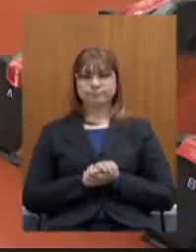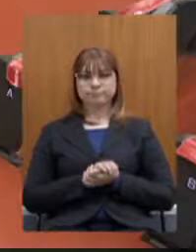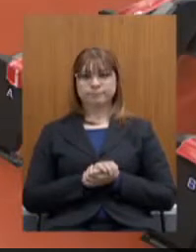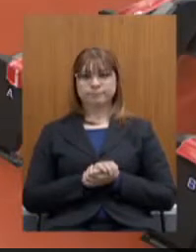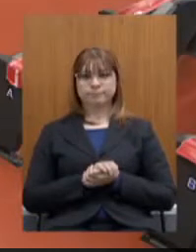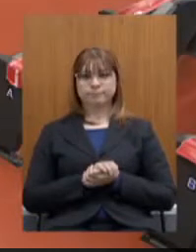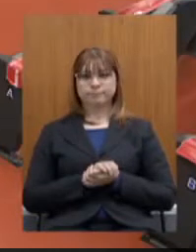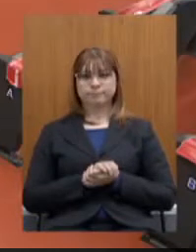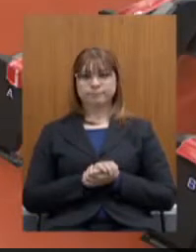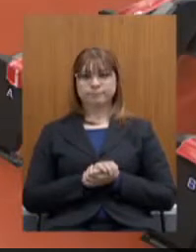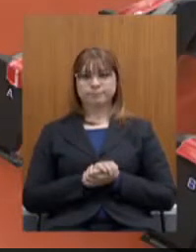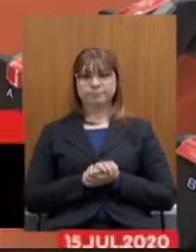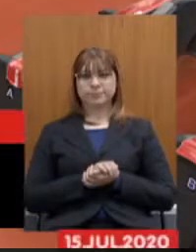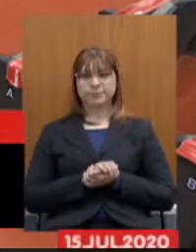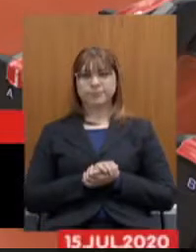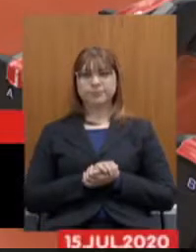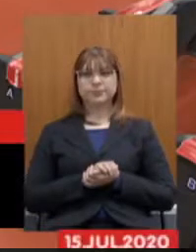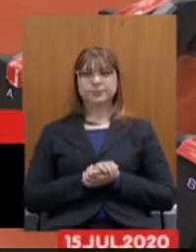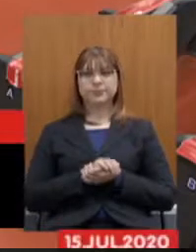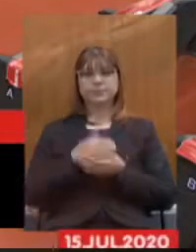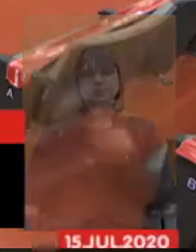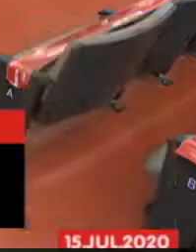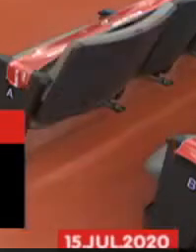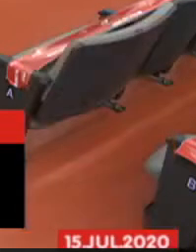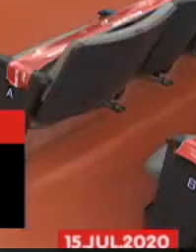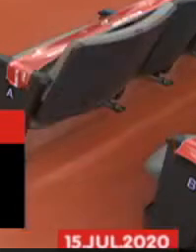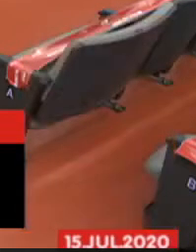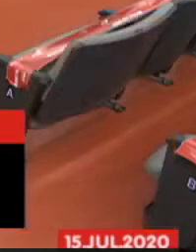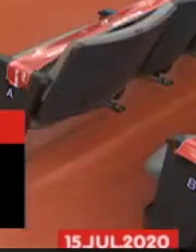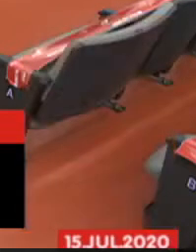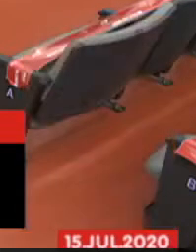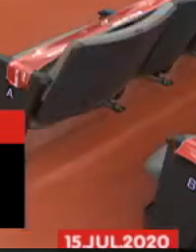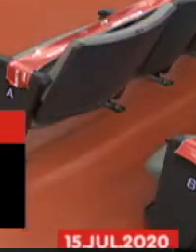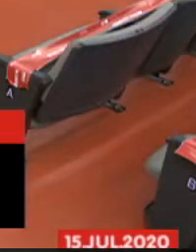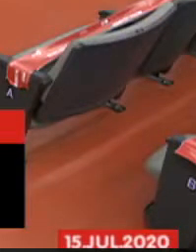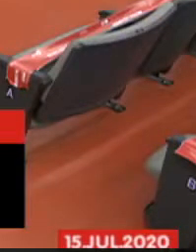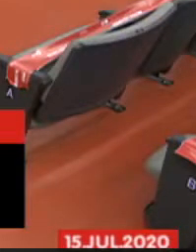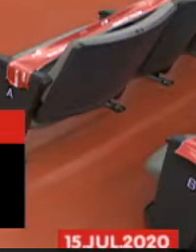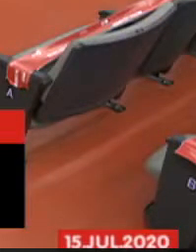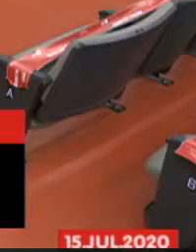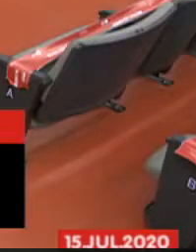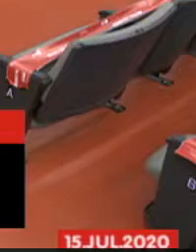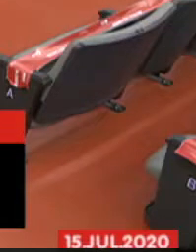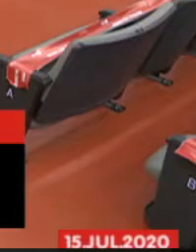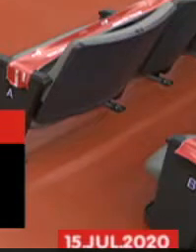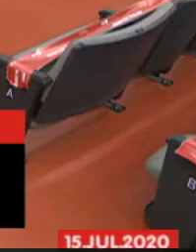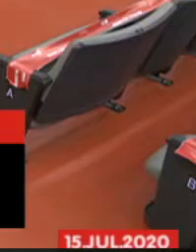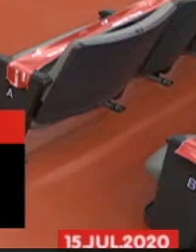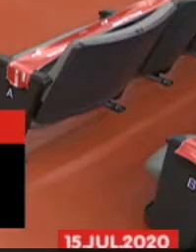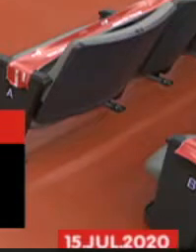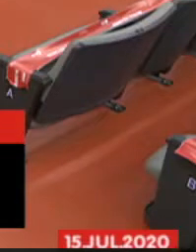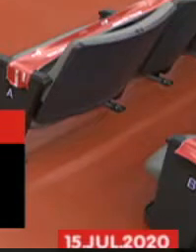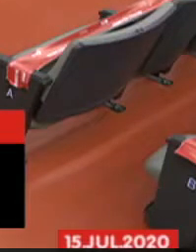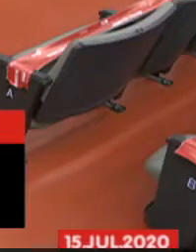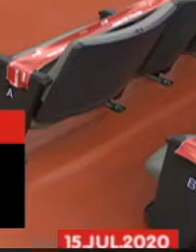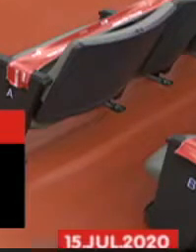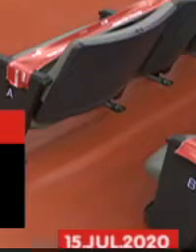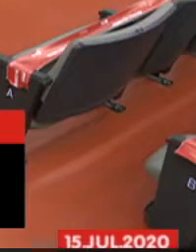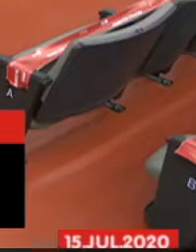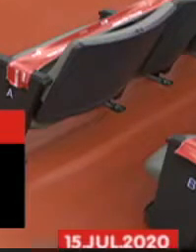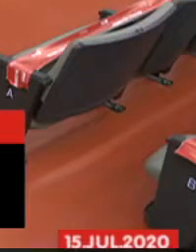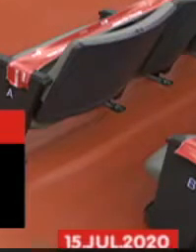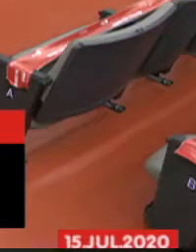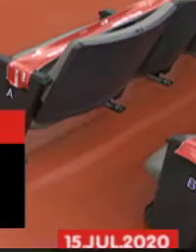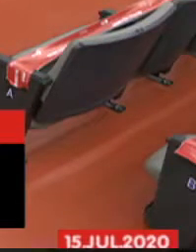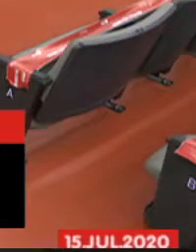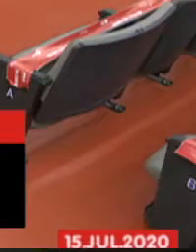agradecemos a senhora Maria Aparecida Neto Lacerda e Meloni da Associação dos Funcionários Fiscais do Estado de Minas Gerais pela disponibilidade em